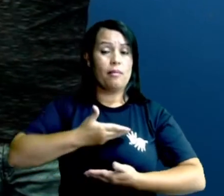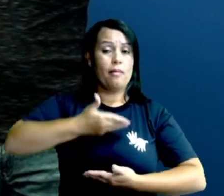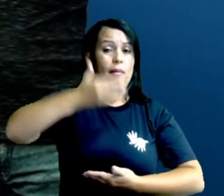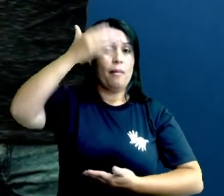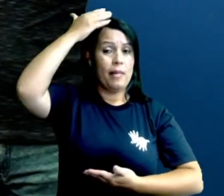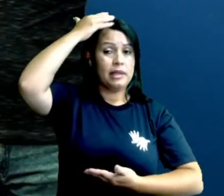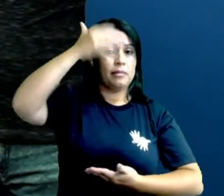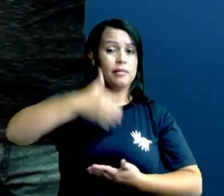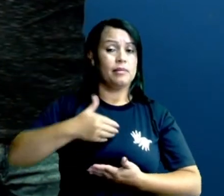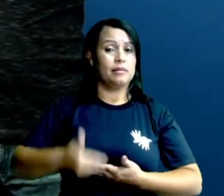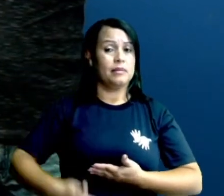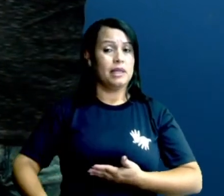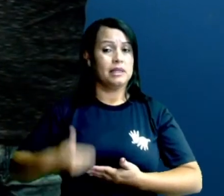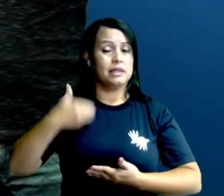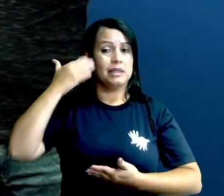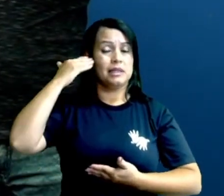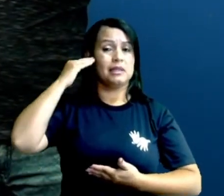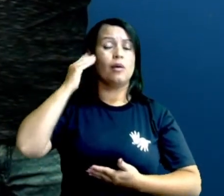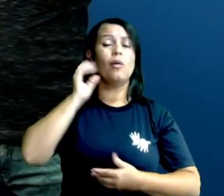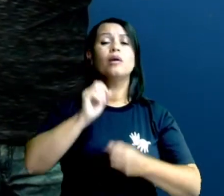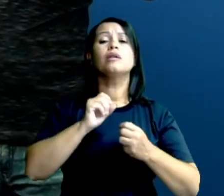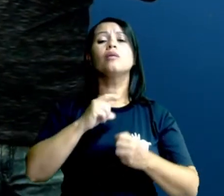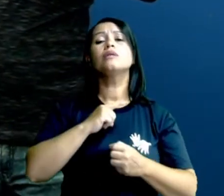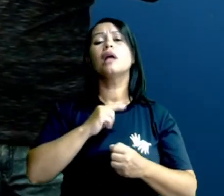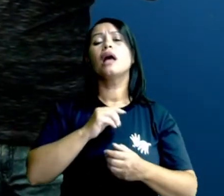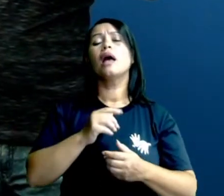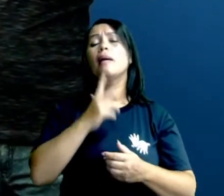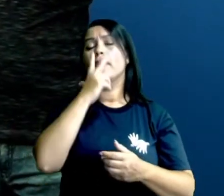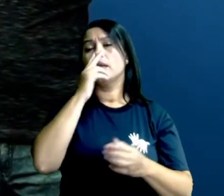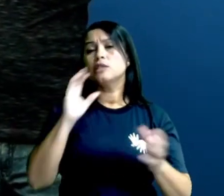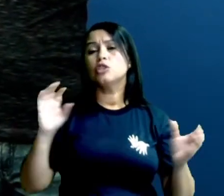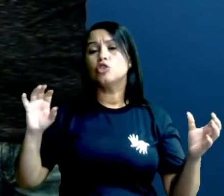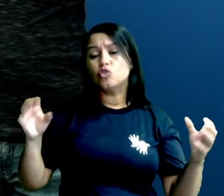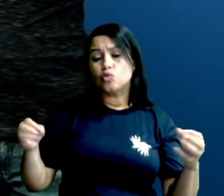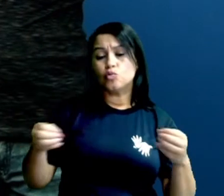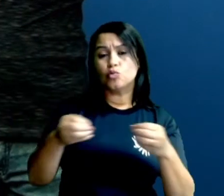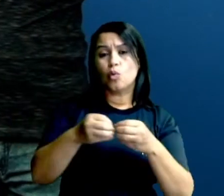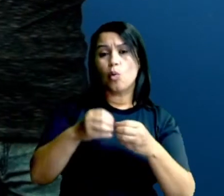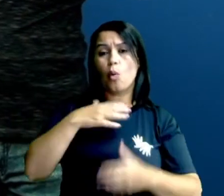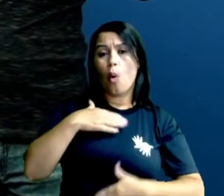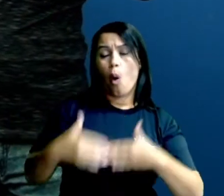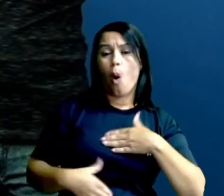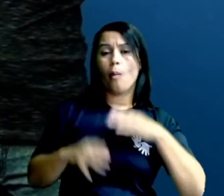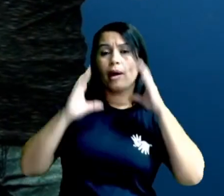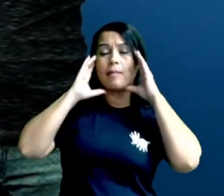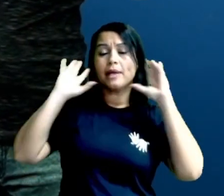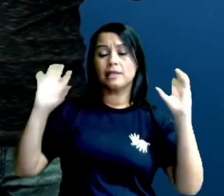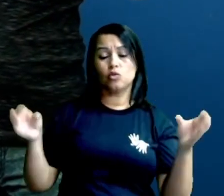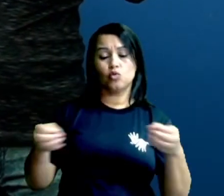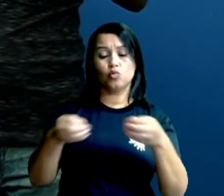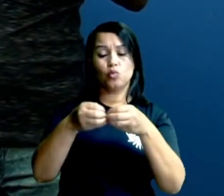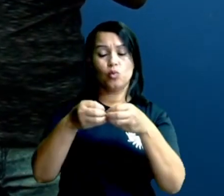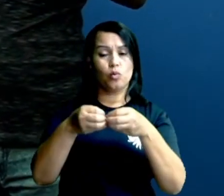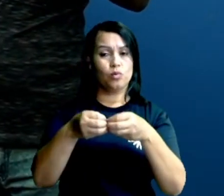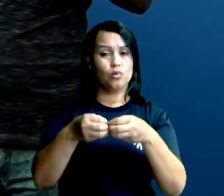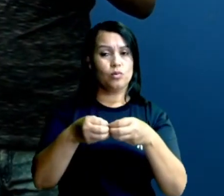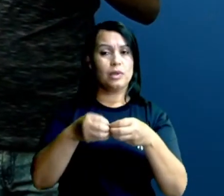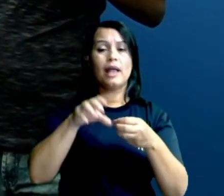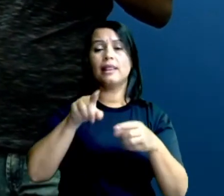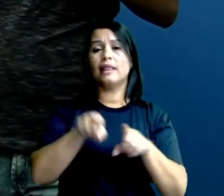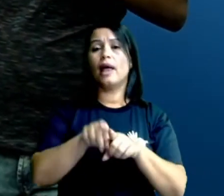corpo. Então, o tórax se fundiu, se juntou ao tórax, então não tem mais cabeça e tórax, tem o